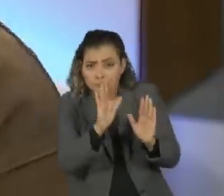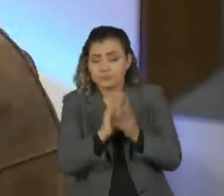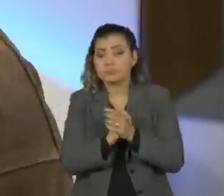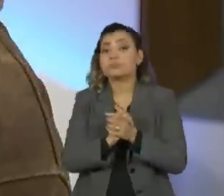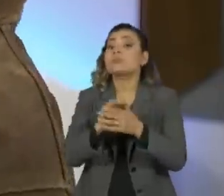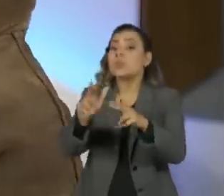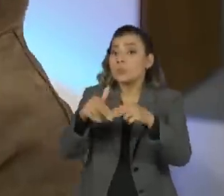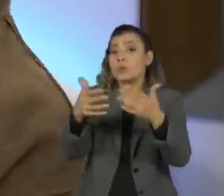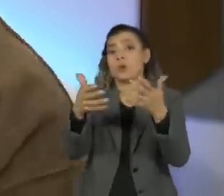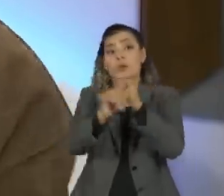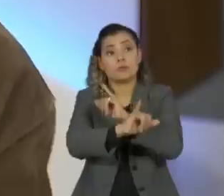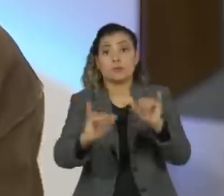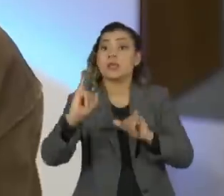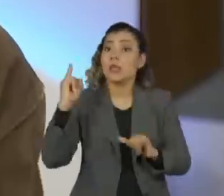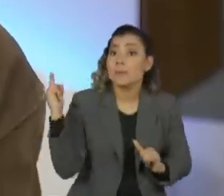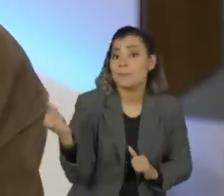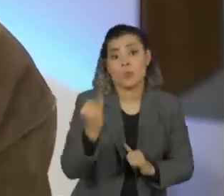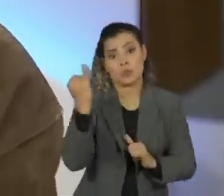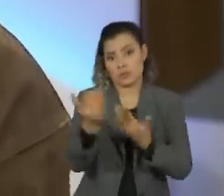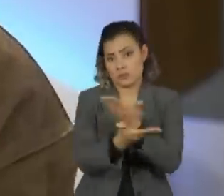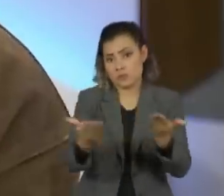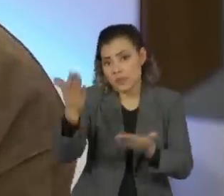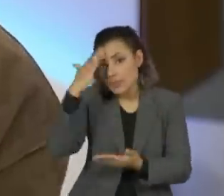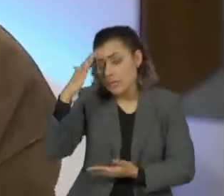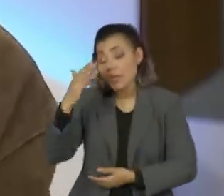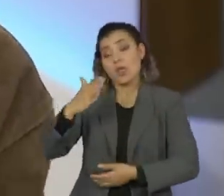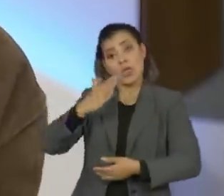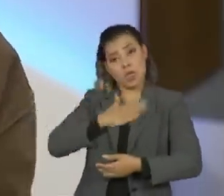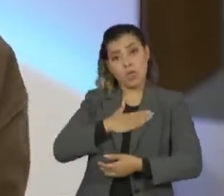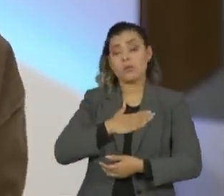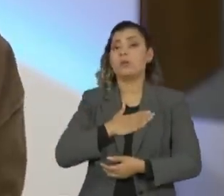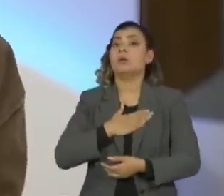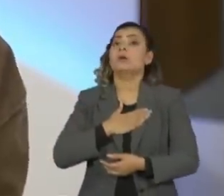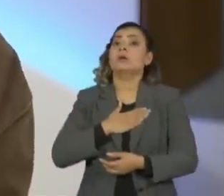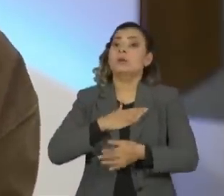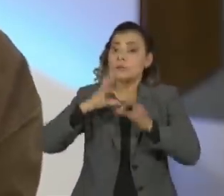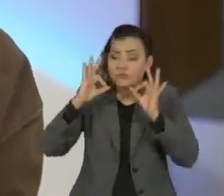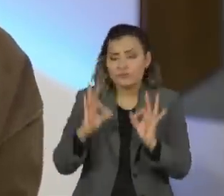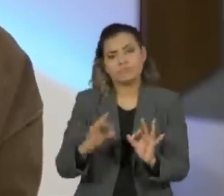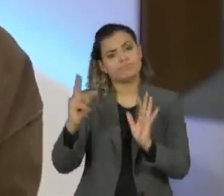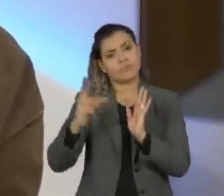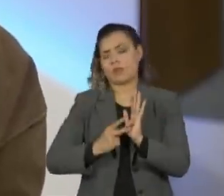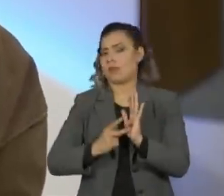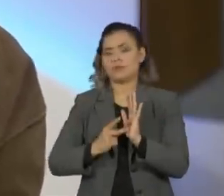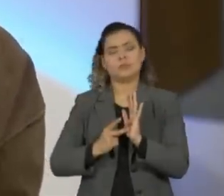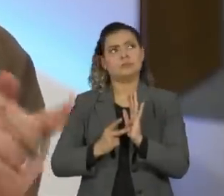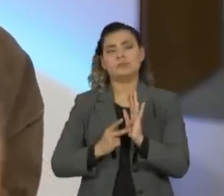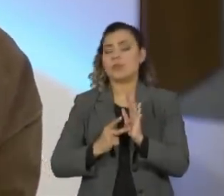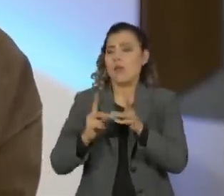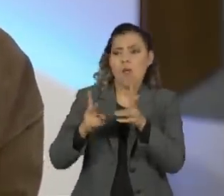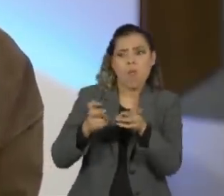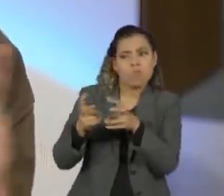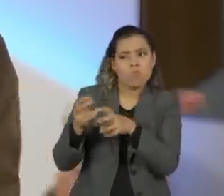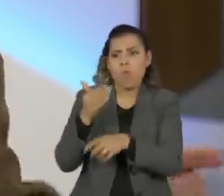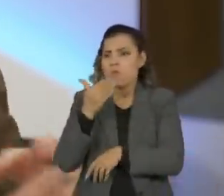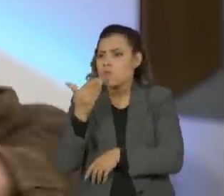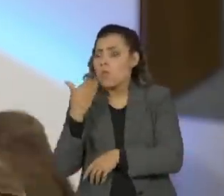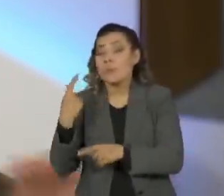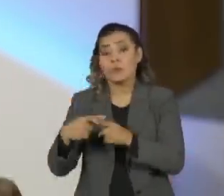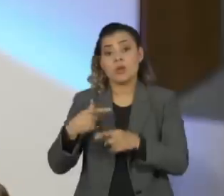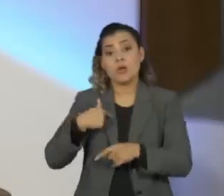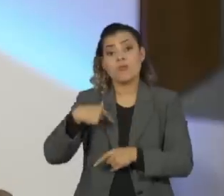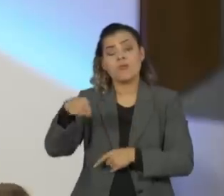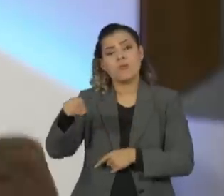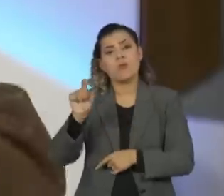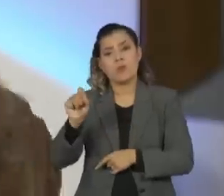quero dizer uma coisa muito importante, porque justamente, a considero, assim como eu tinha muita autoridade, porque eu fui lá, era do